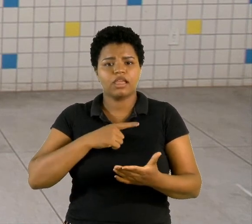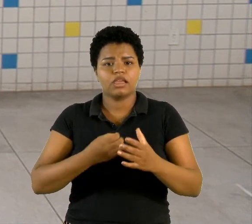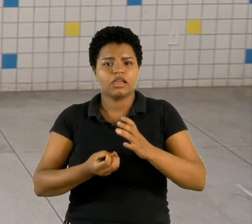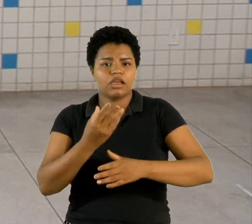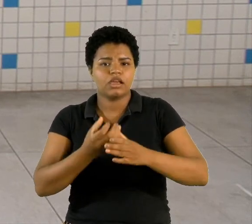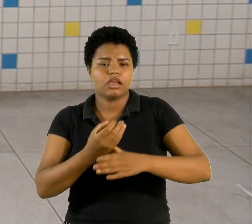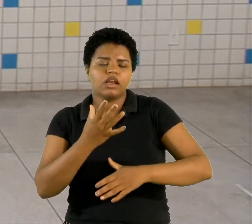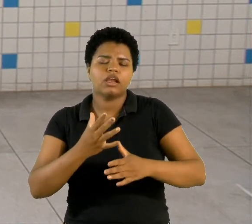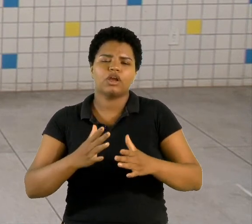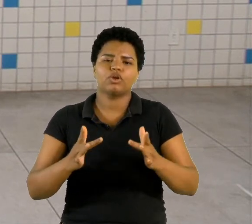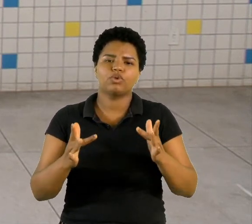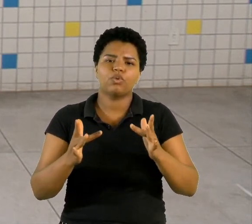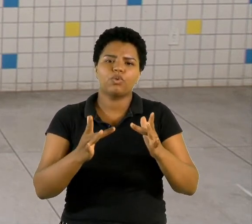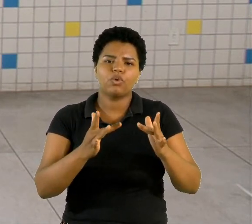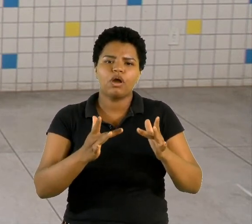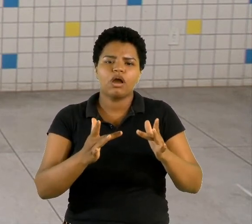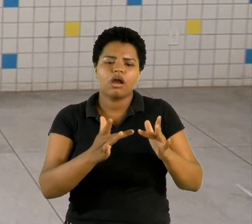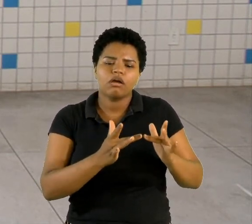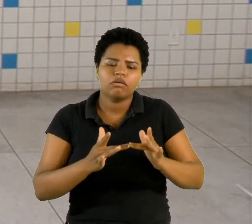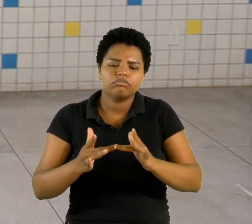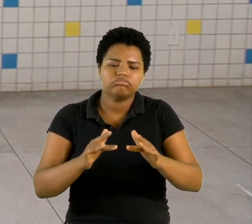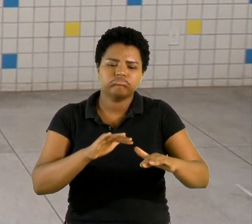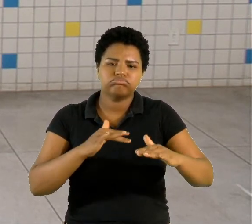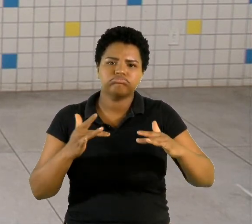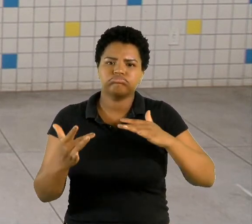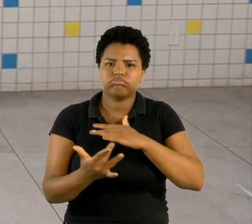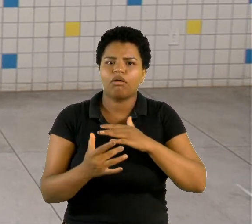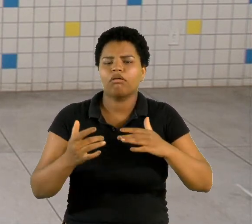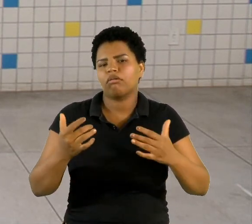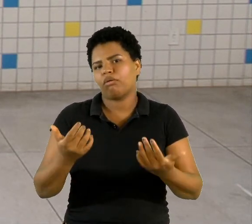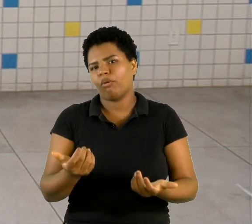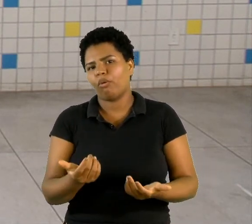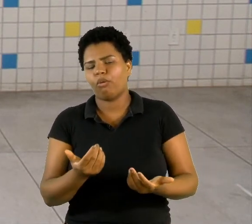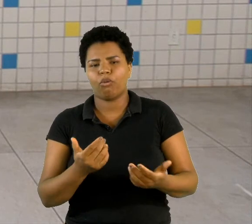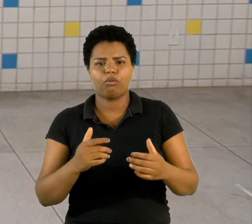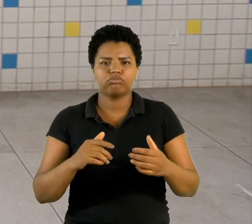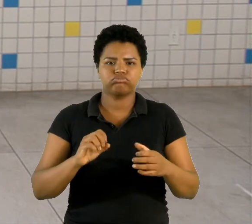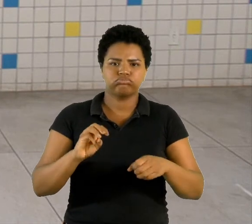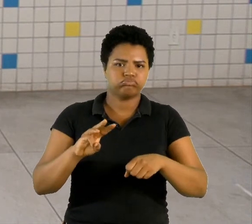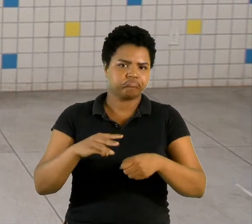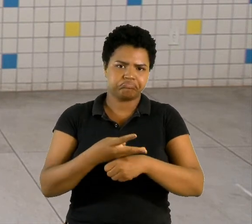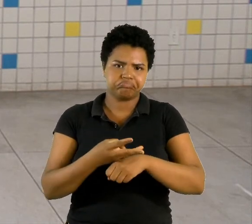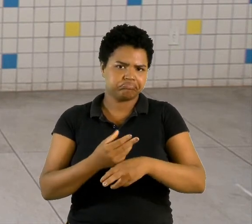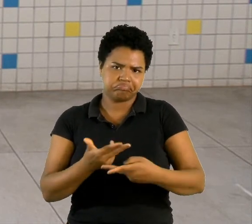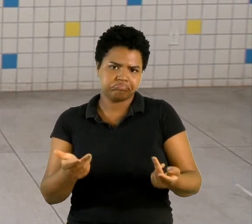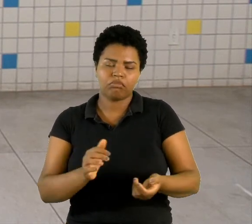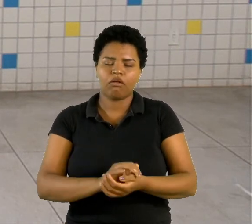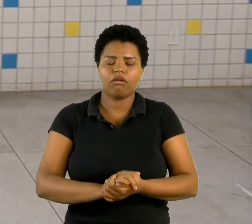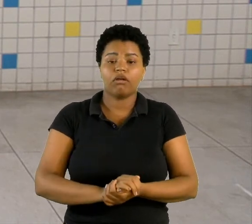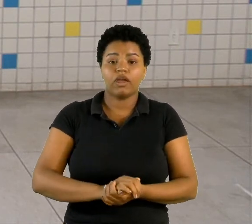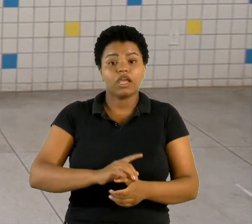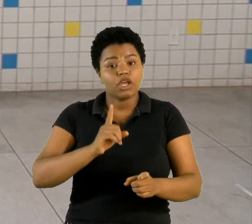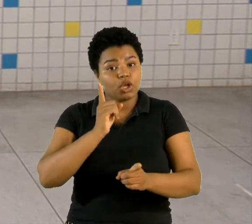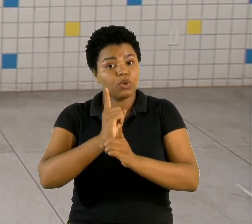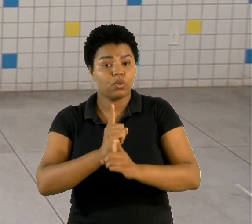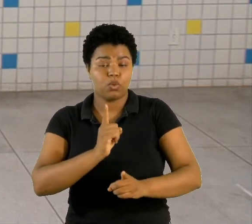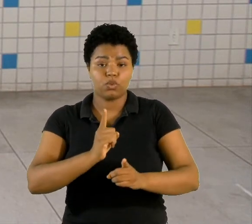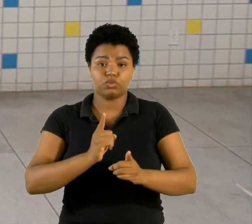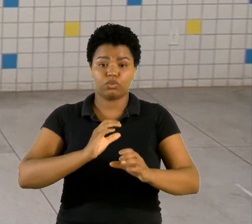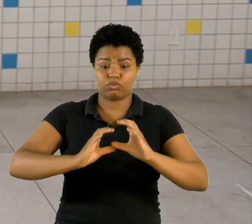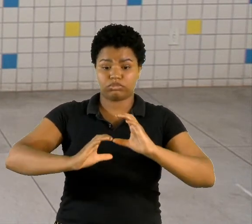Sejam as redes sociais, sejam momentos, enfim. Encontre esse canal de comunicação que a sua escola está desenvolvendo,